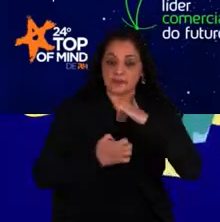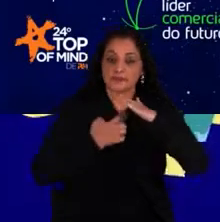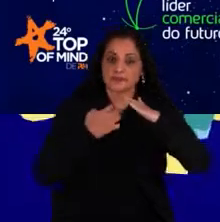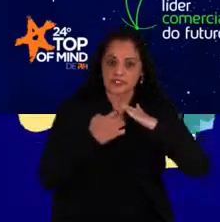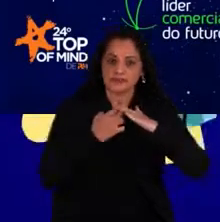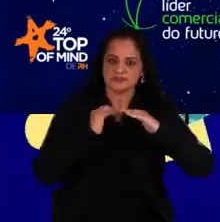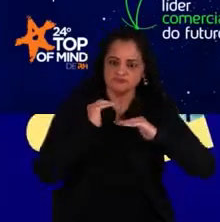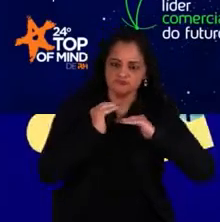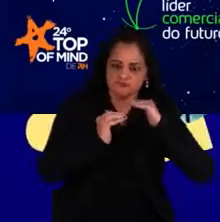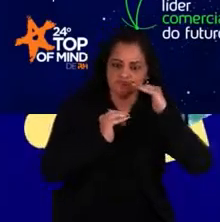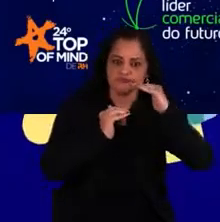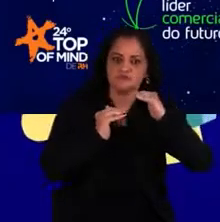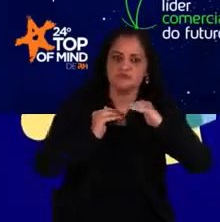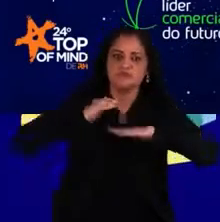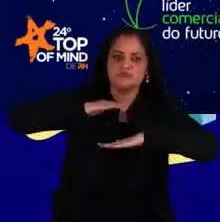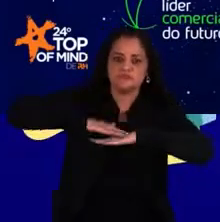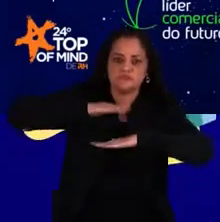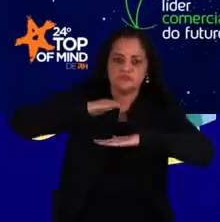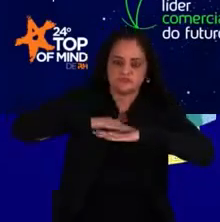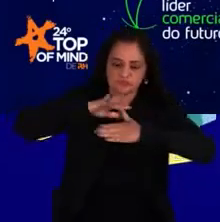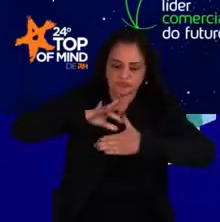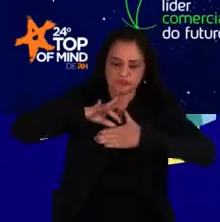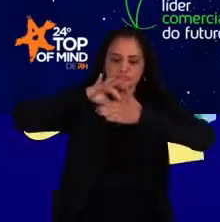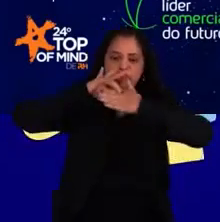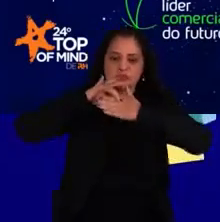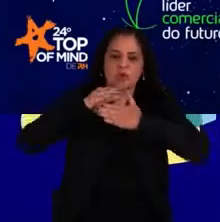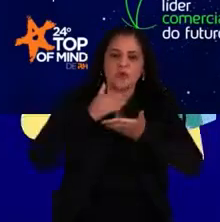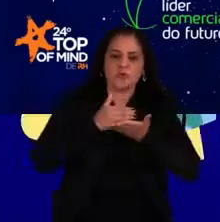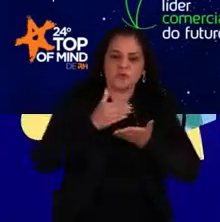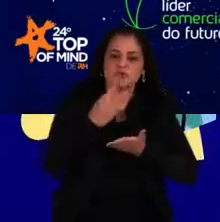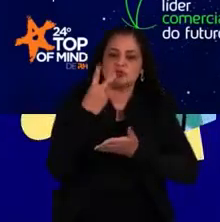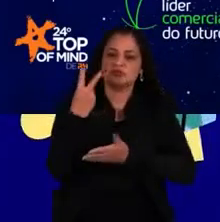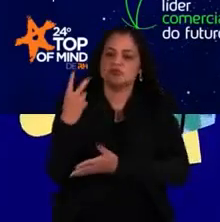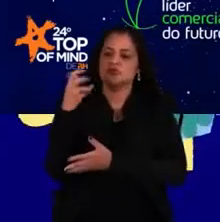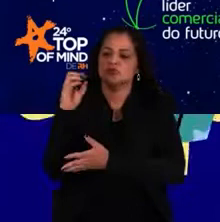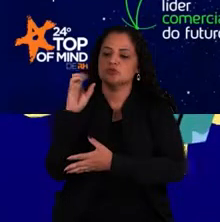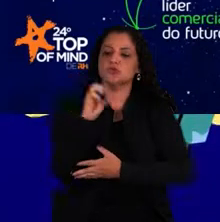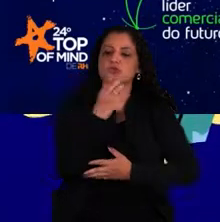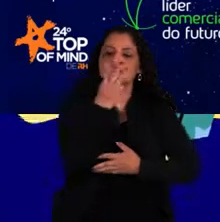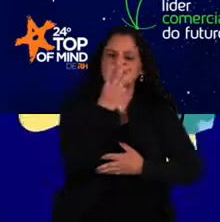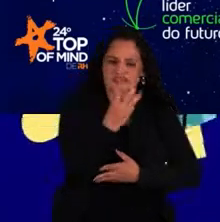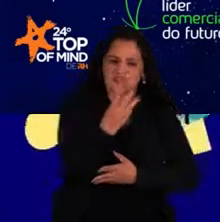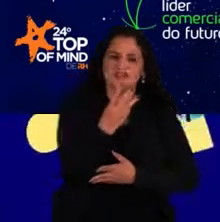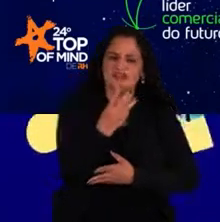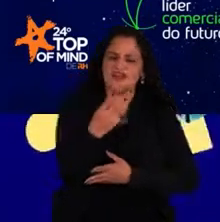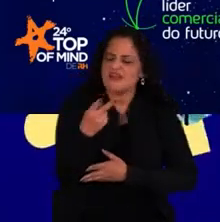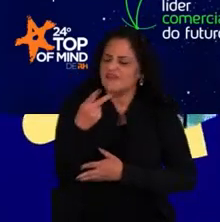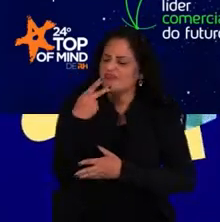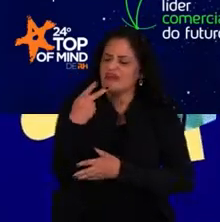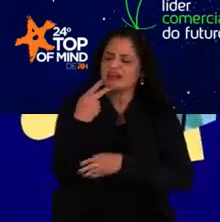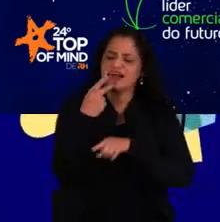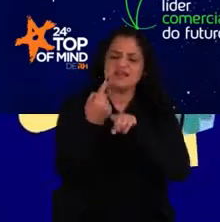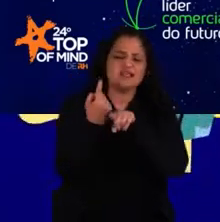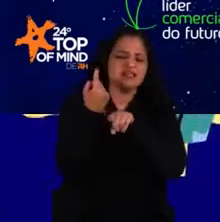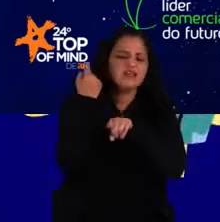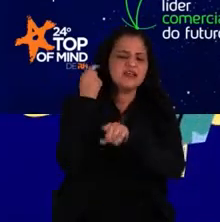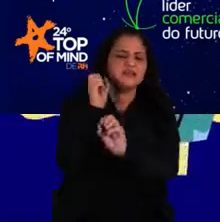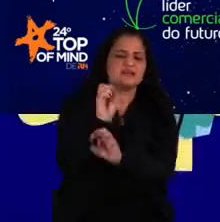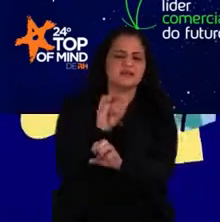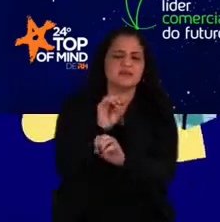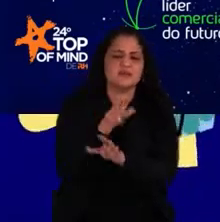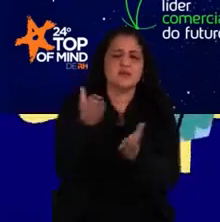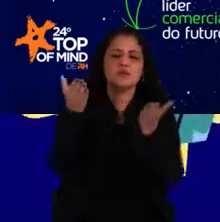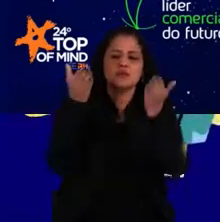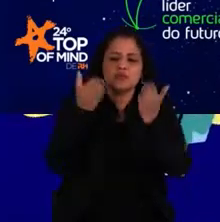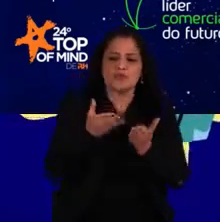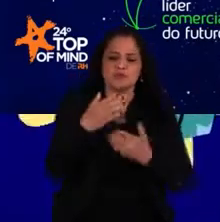desenvolvimento de lideranças desde 2003 e muito do que falávamos e ensinávamos lá no passado, já